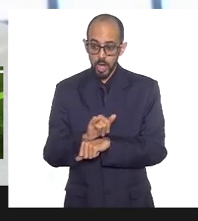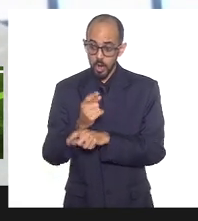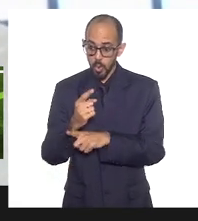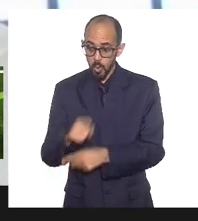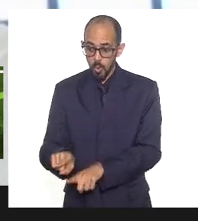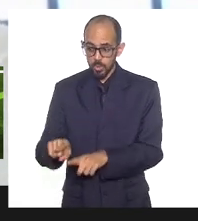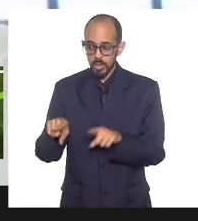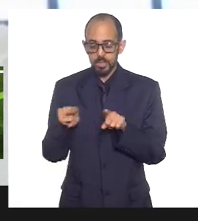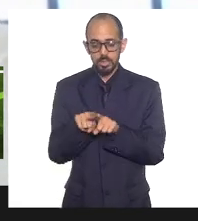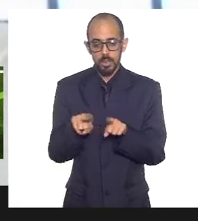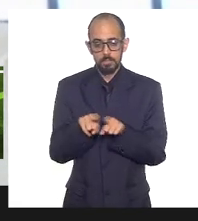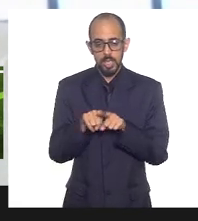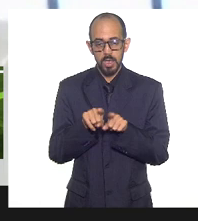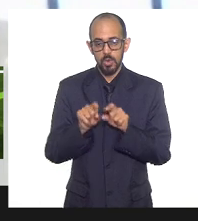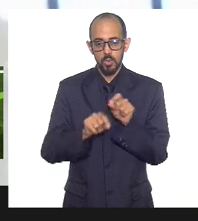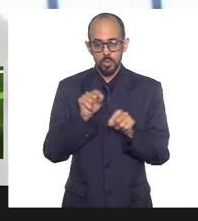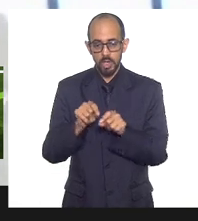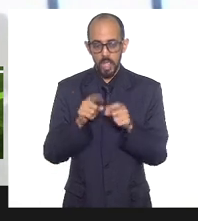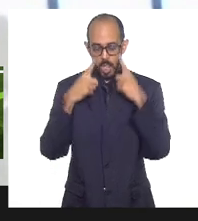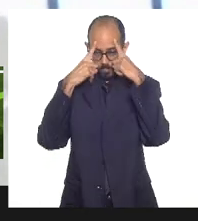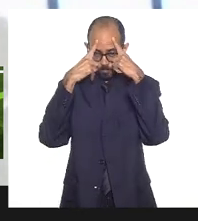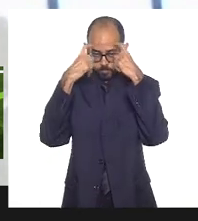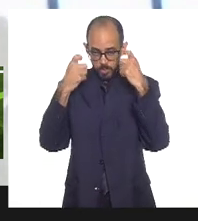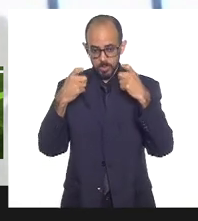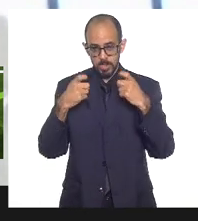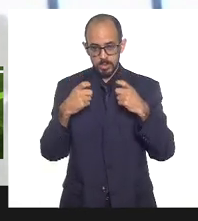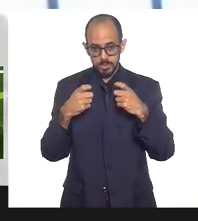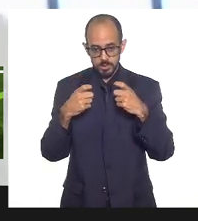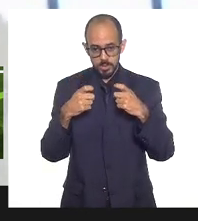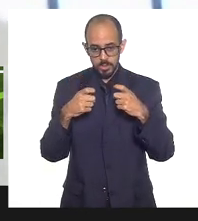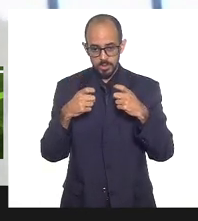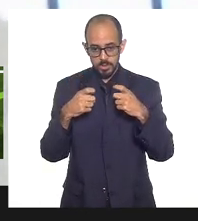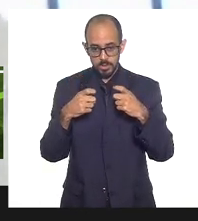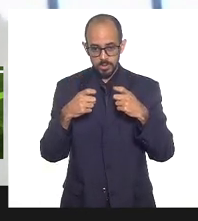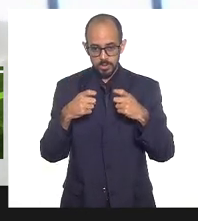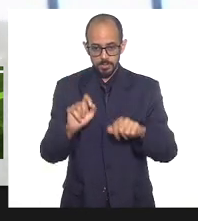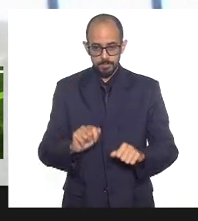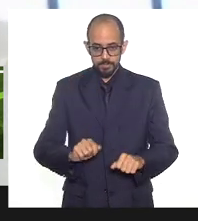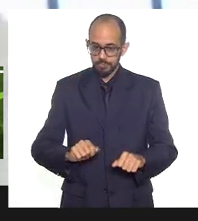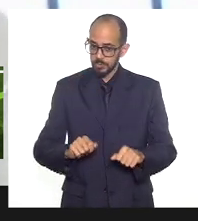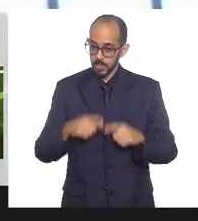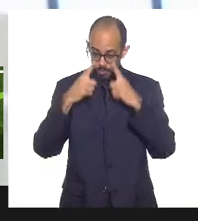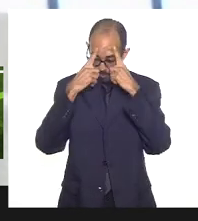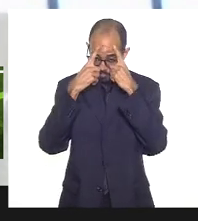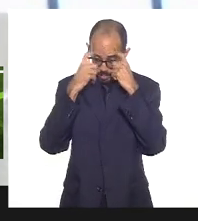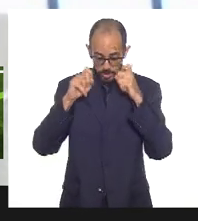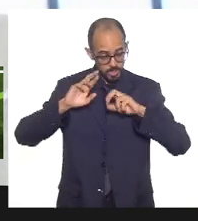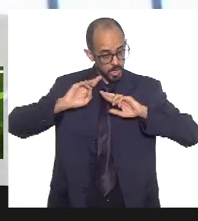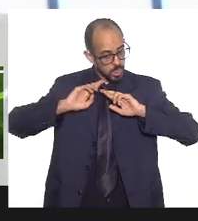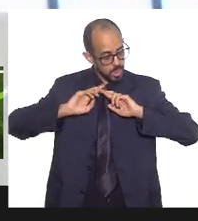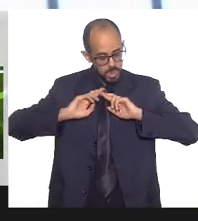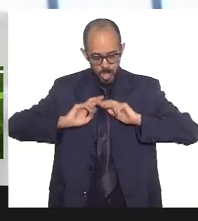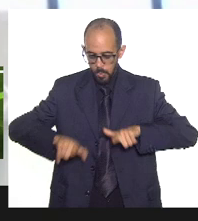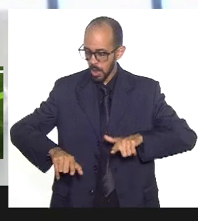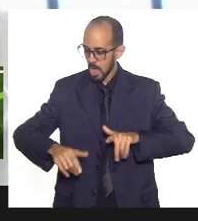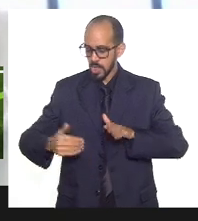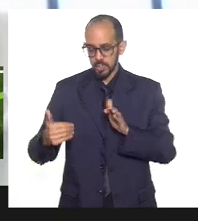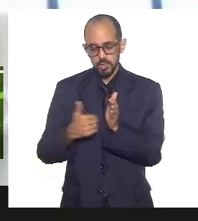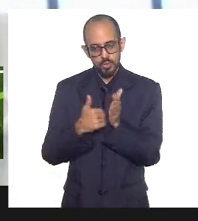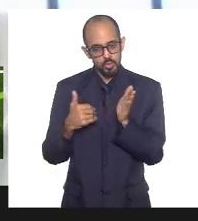também a violência, que é uma violência que não é mais velada, é